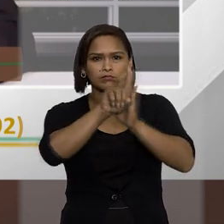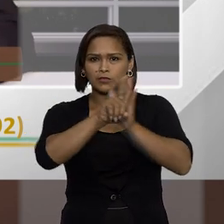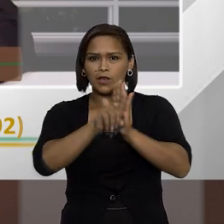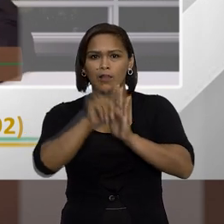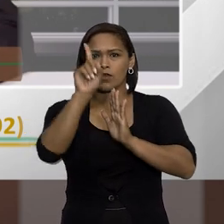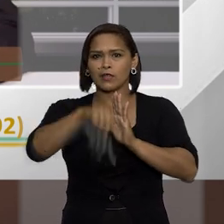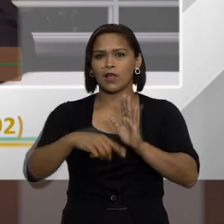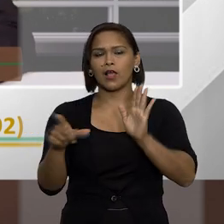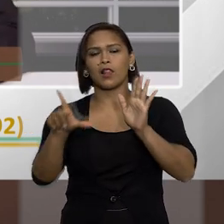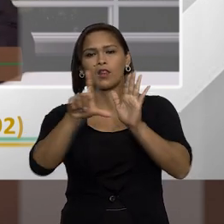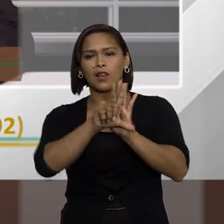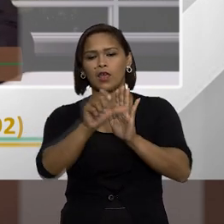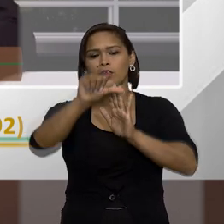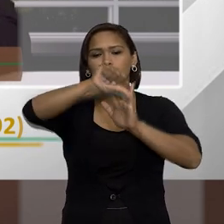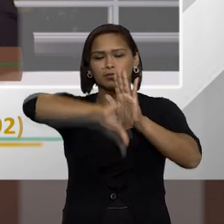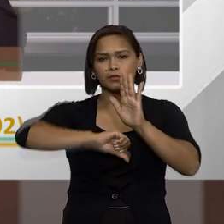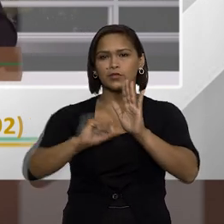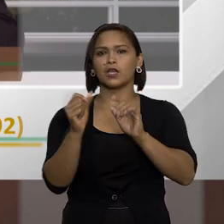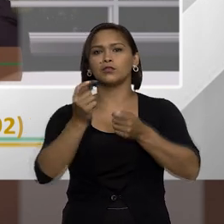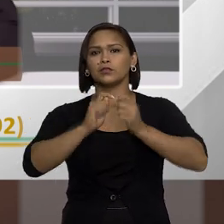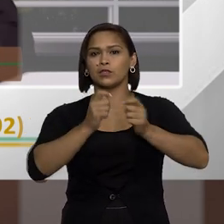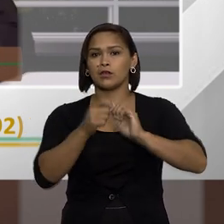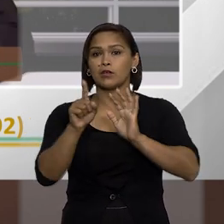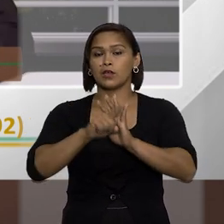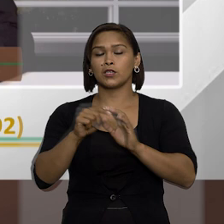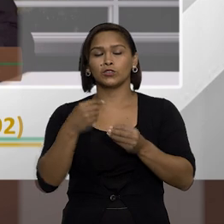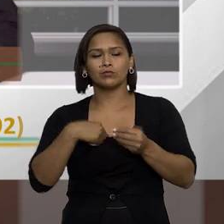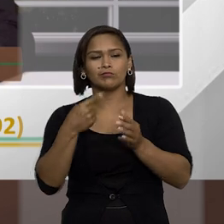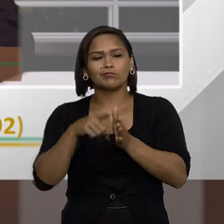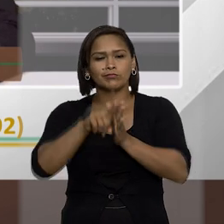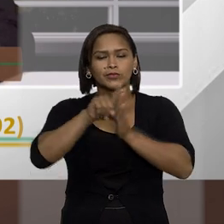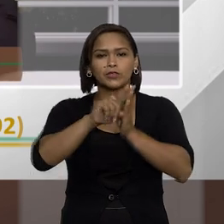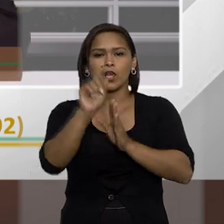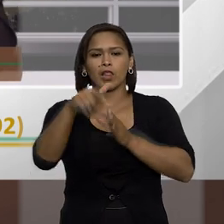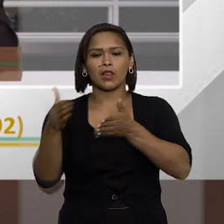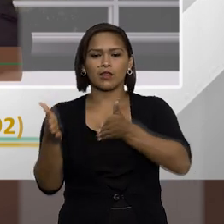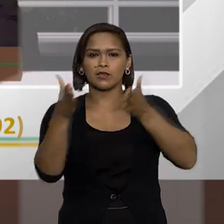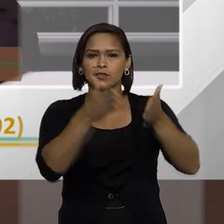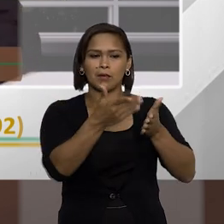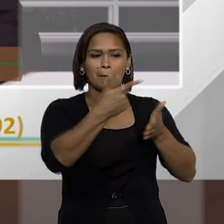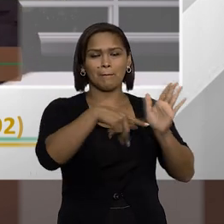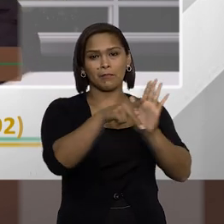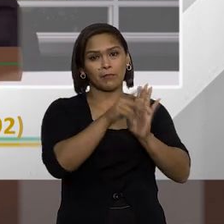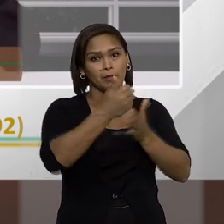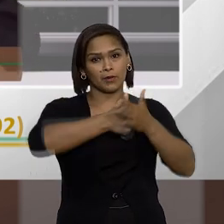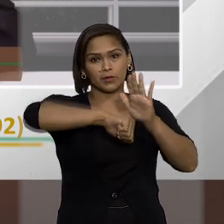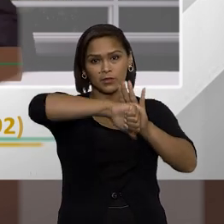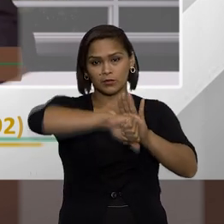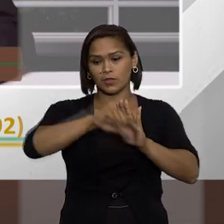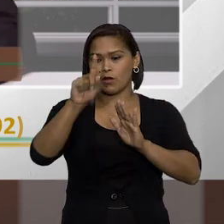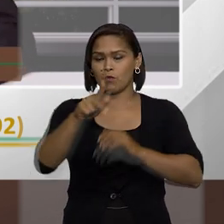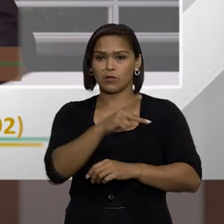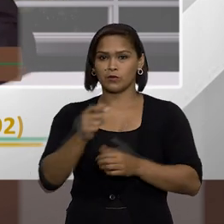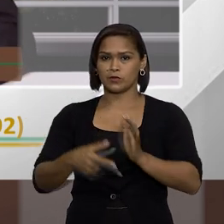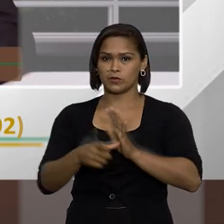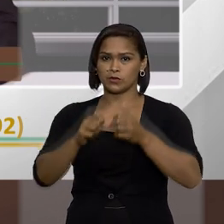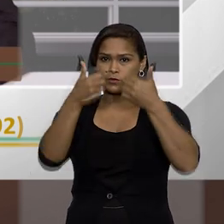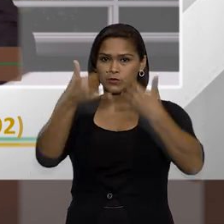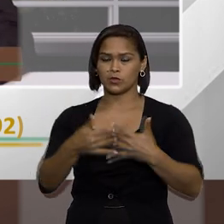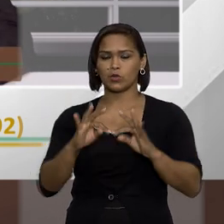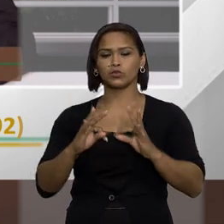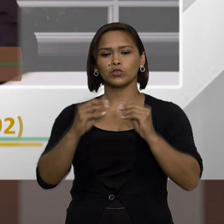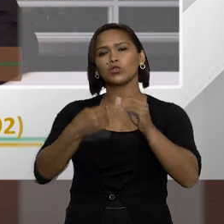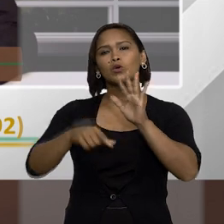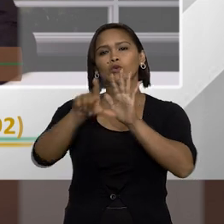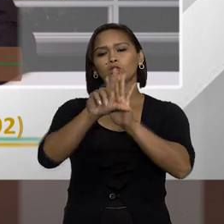Então, quando nós analisamos a lei de improbidade, as condutas, as sanções, nós não olhamos para essa parte criminal, como o professor Daudi muito bem pontuou,